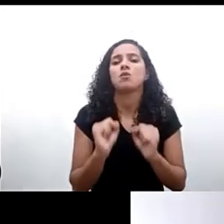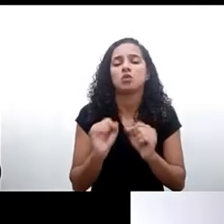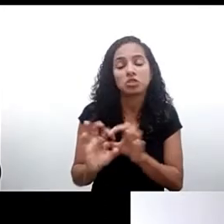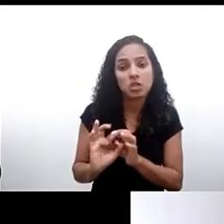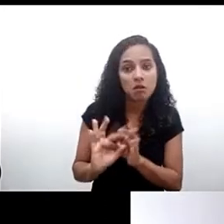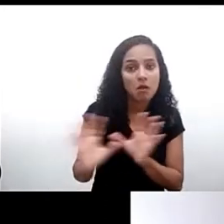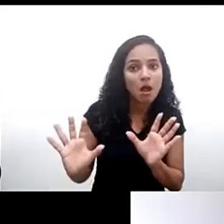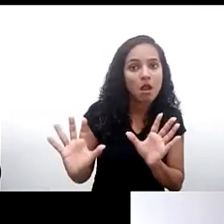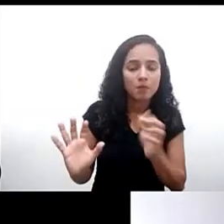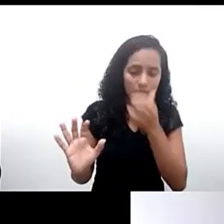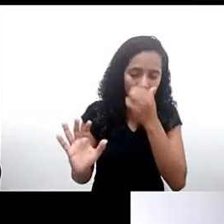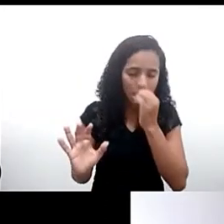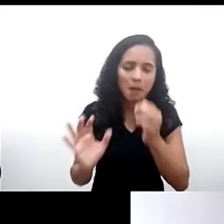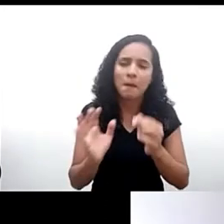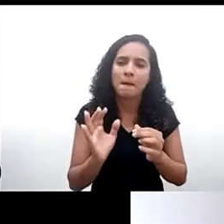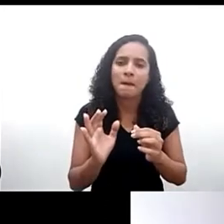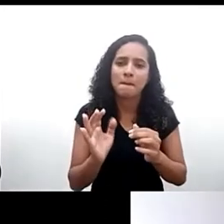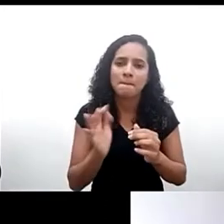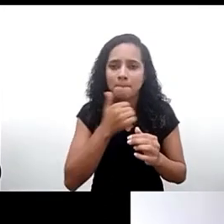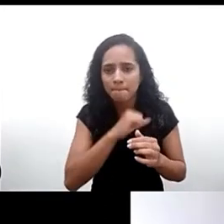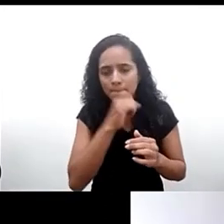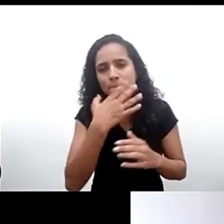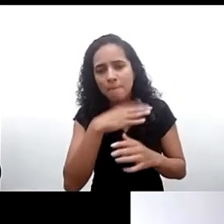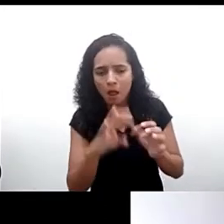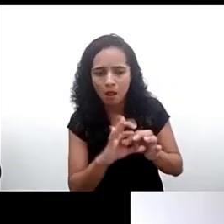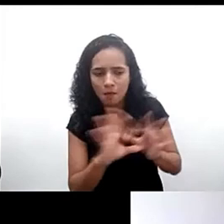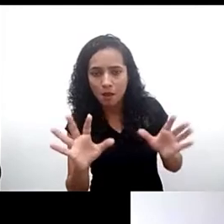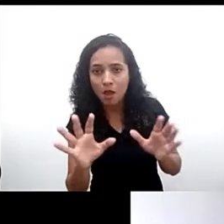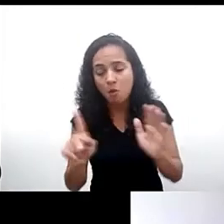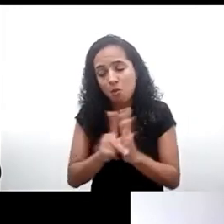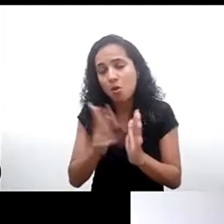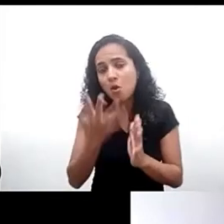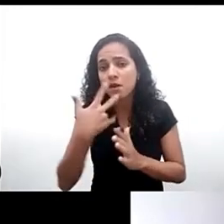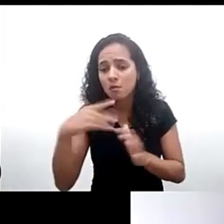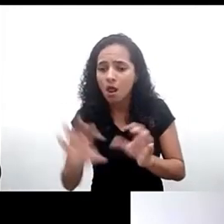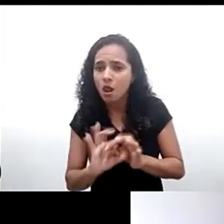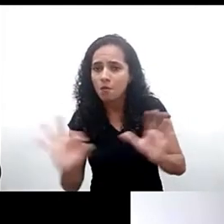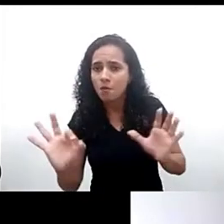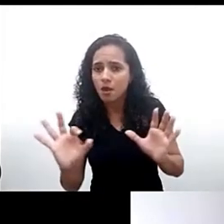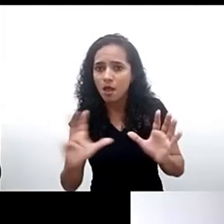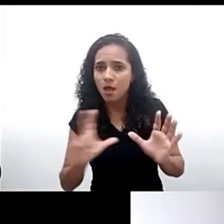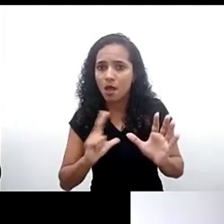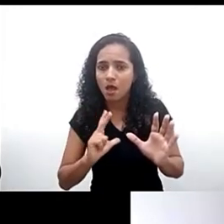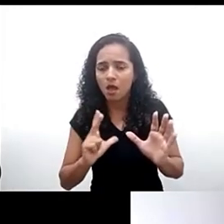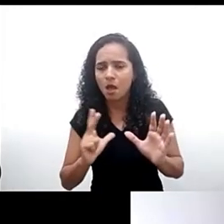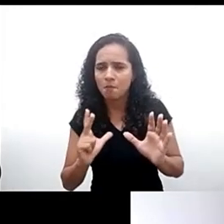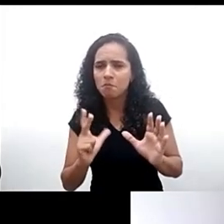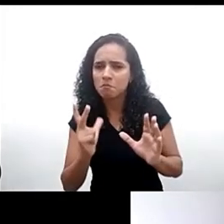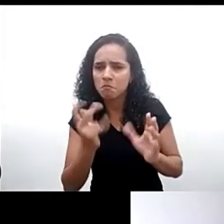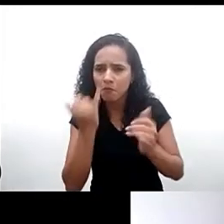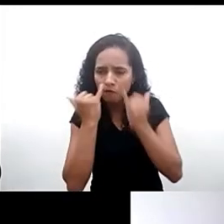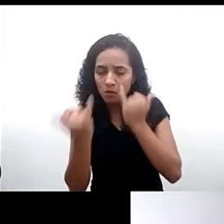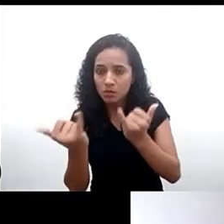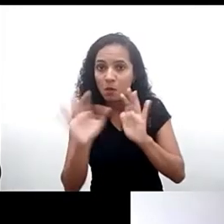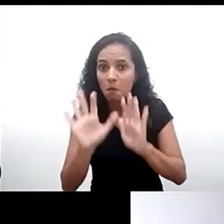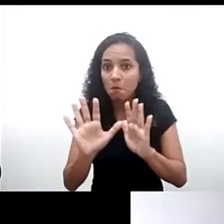parental seja também da própria criança mas sempre condicionado sempre desde que se atenda ao